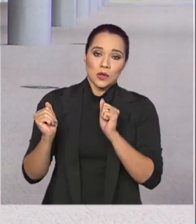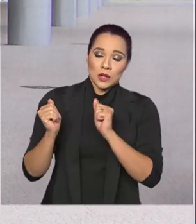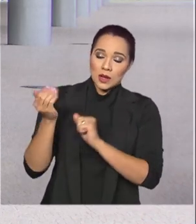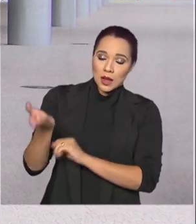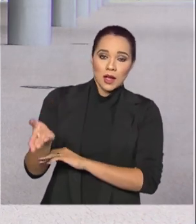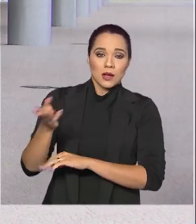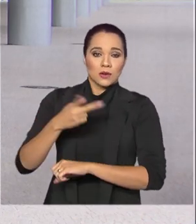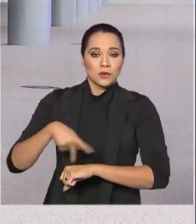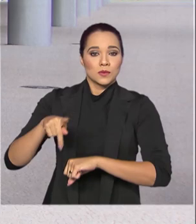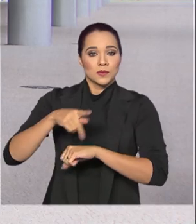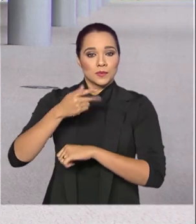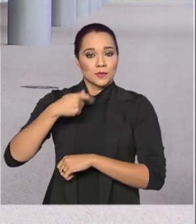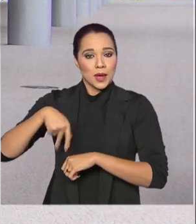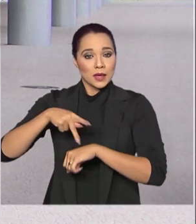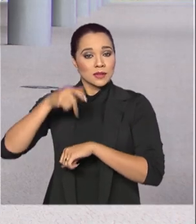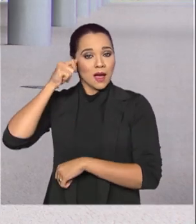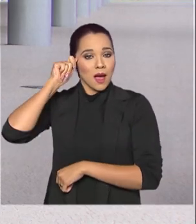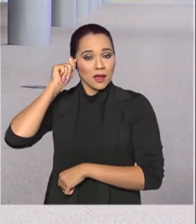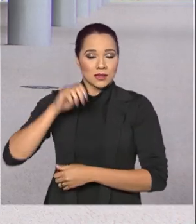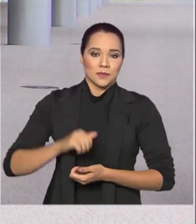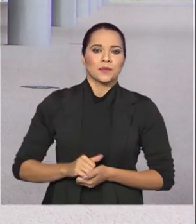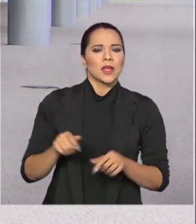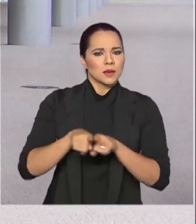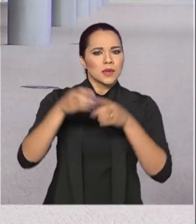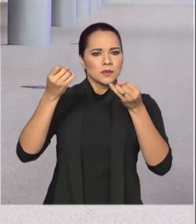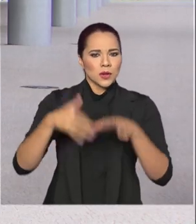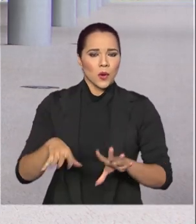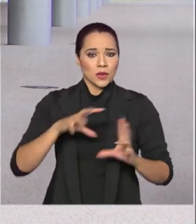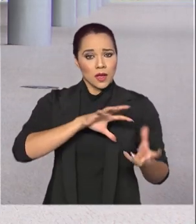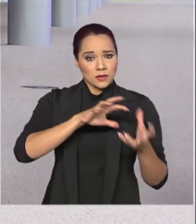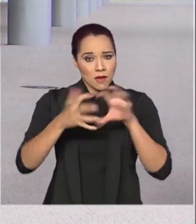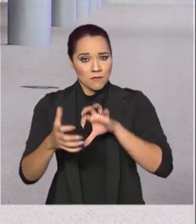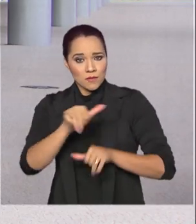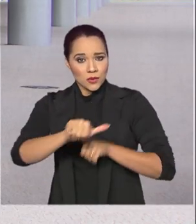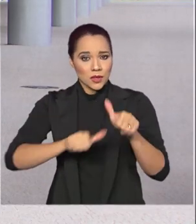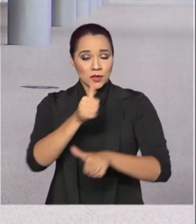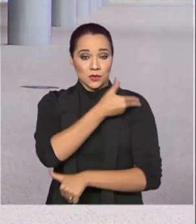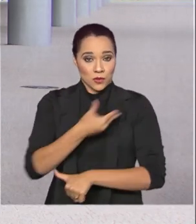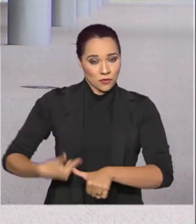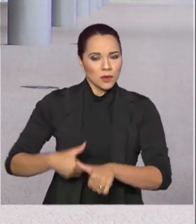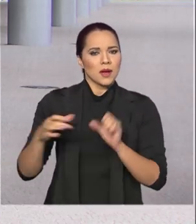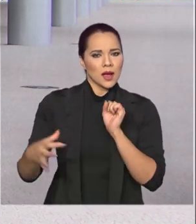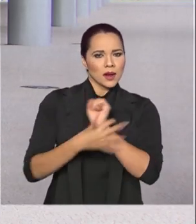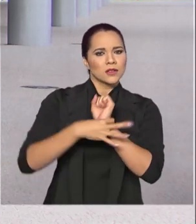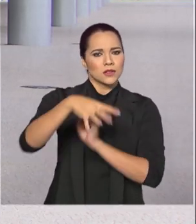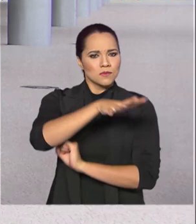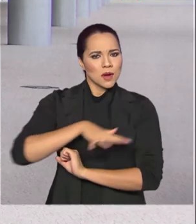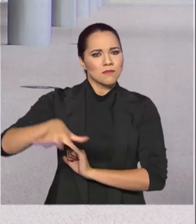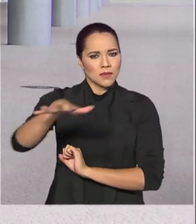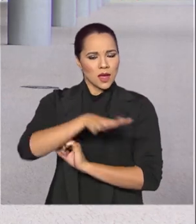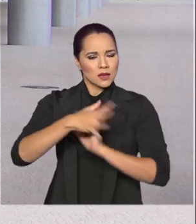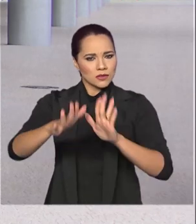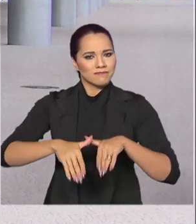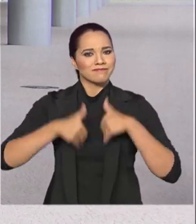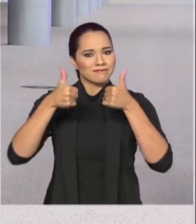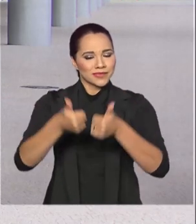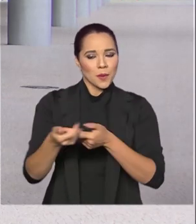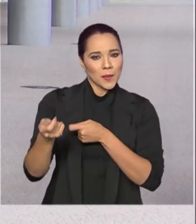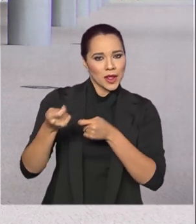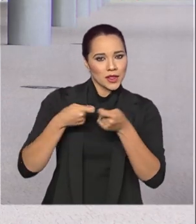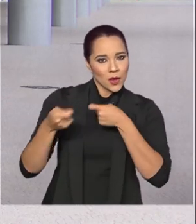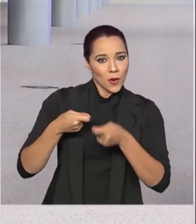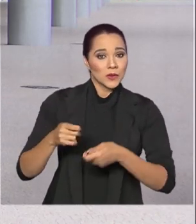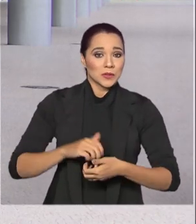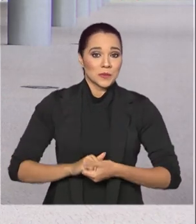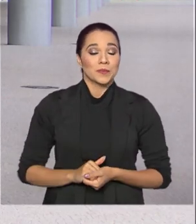mercados da Ásia. O Bolsonaro também falou sobre as reformas do governo para garantir o ambiente favorável aos negócios.